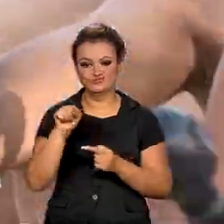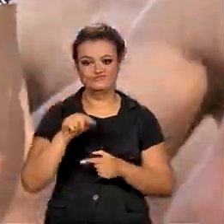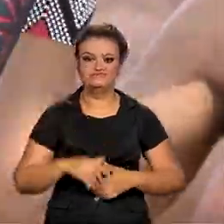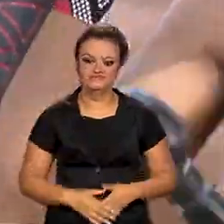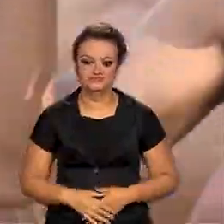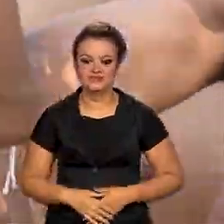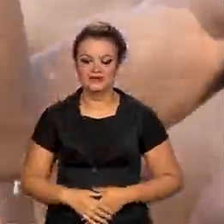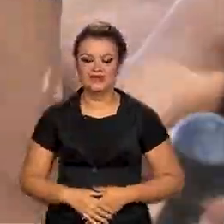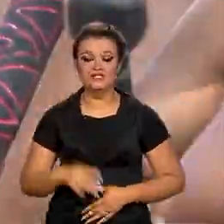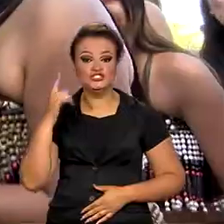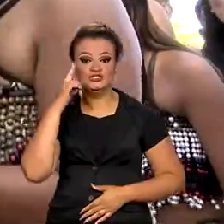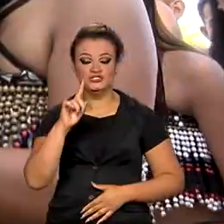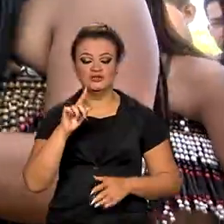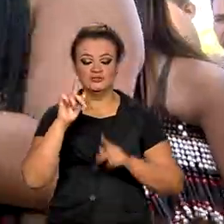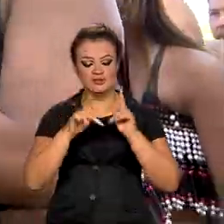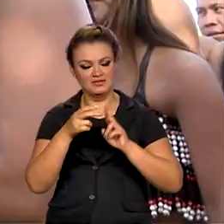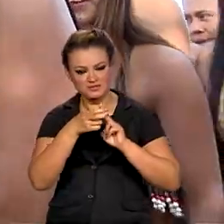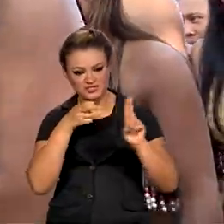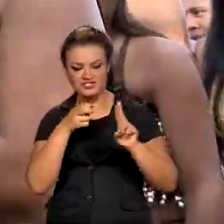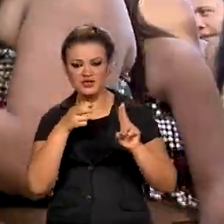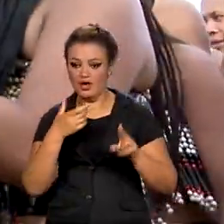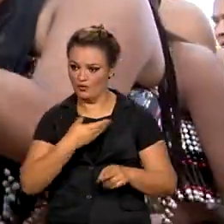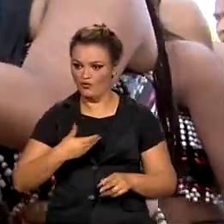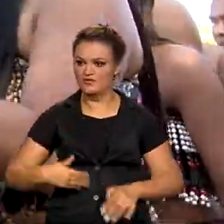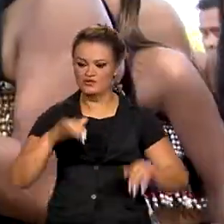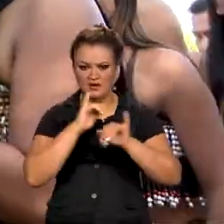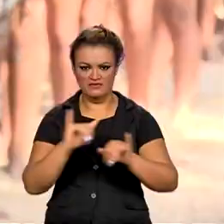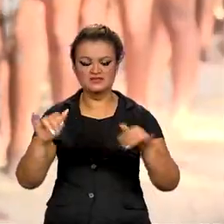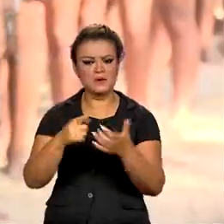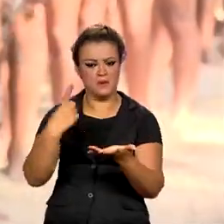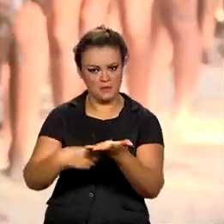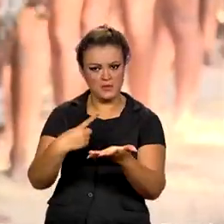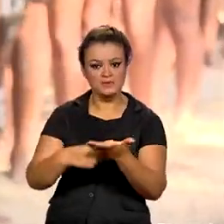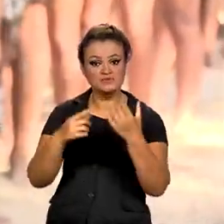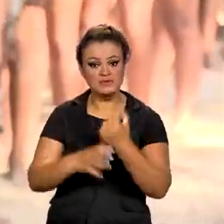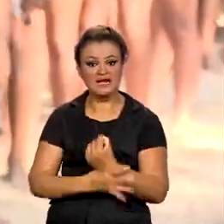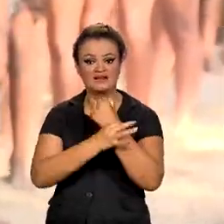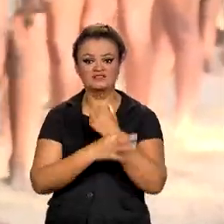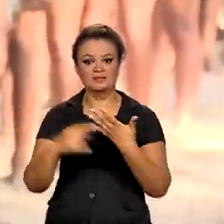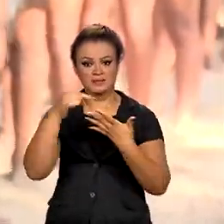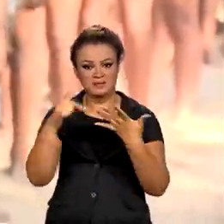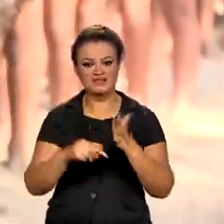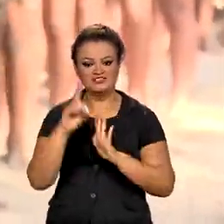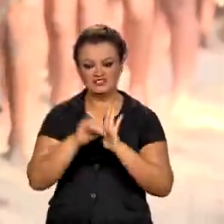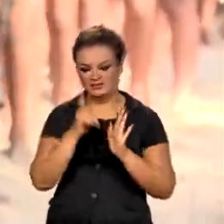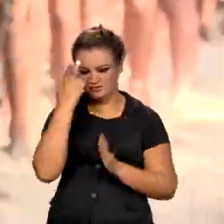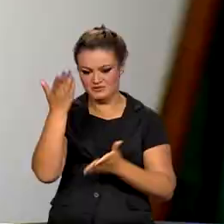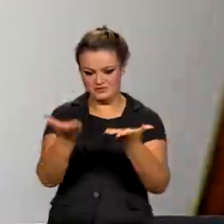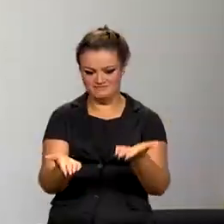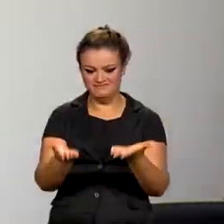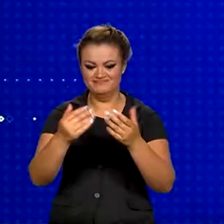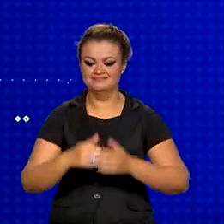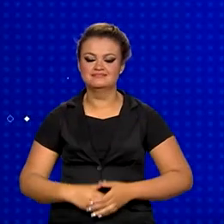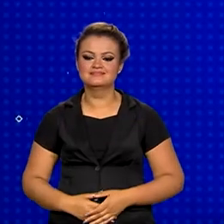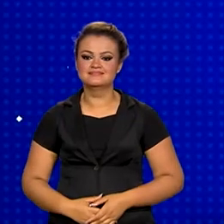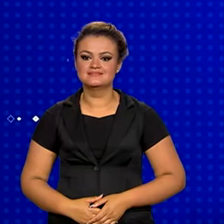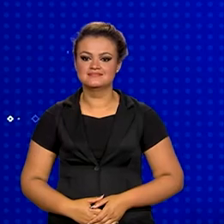No Dia dos Povos Indígenas, o governo reafirma compromisso para garantir os direitos desses brasileiros.